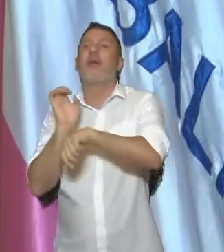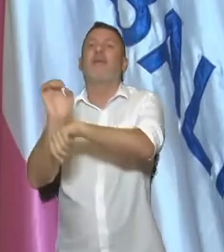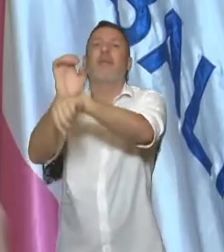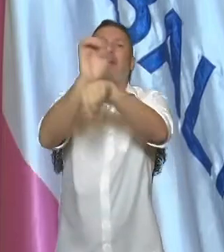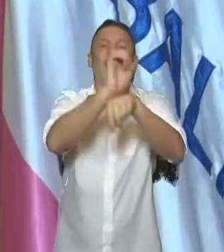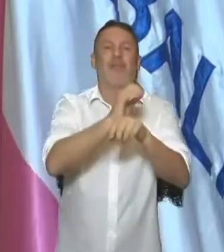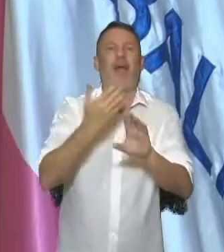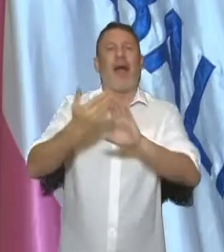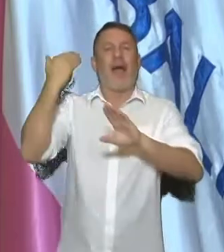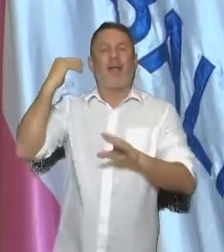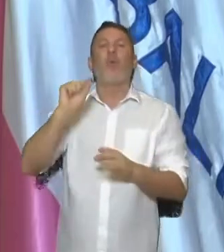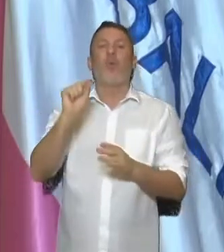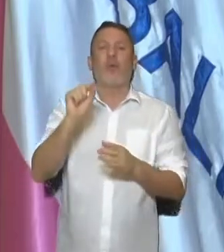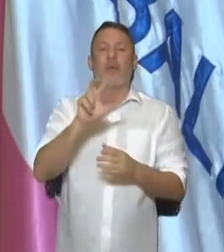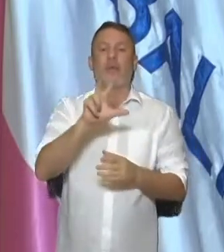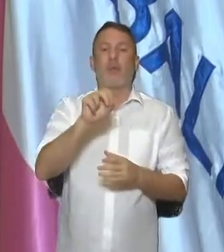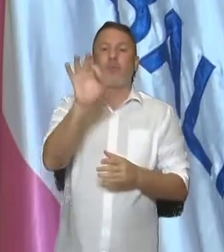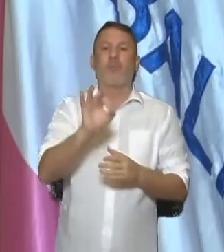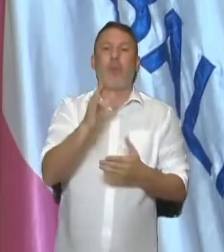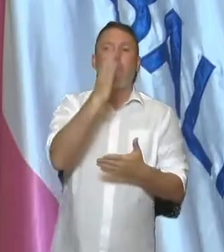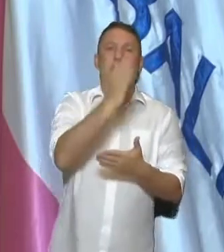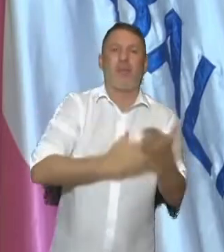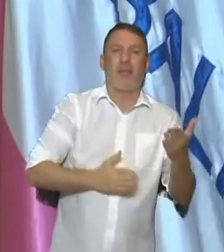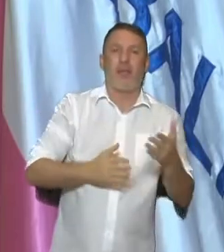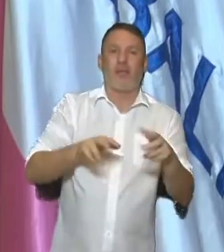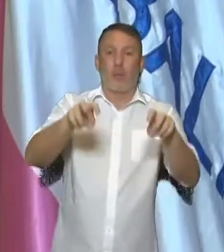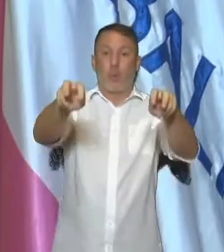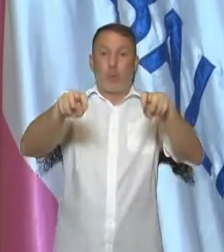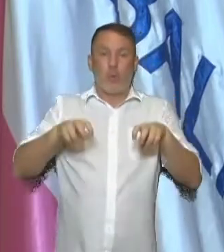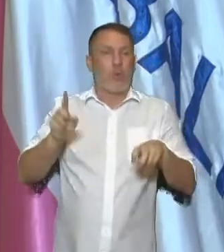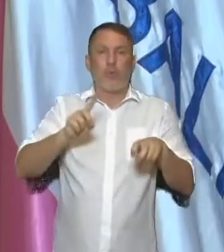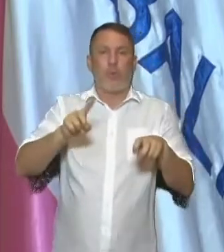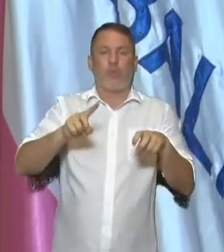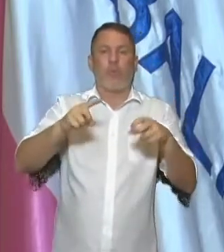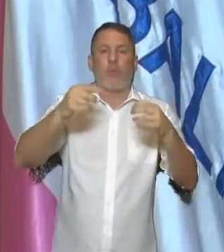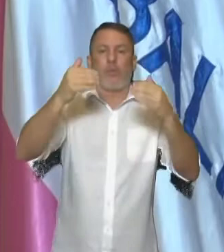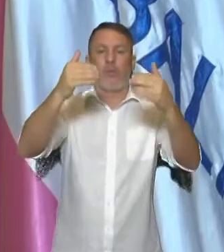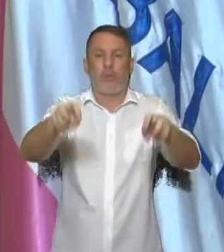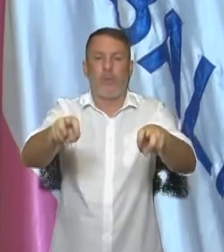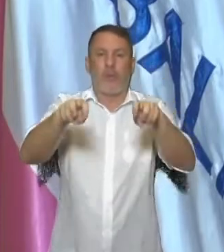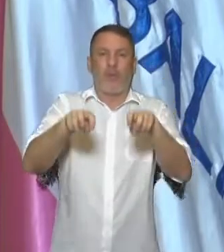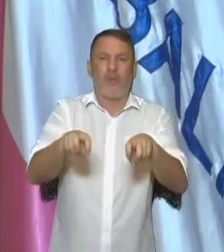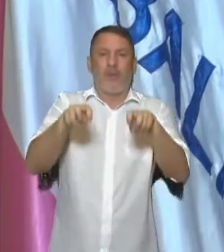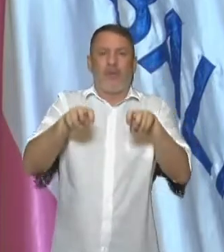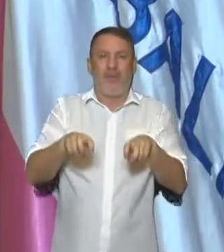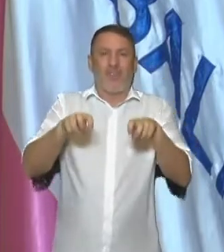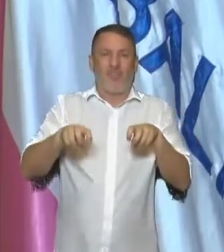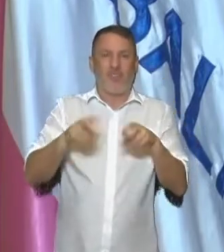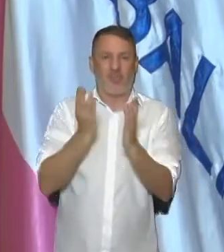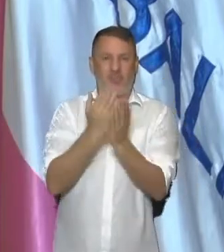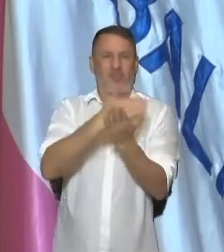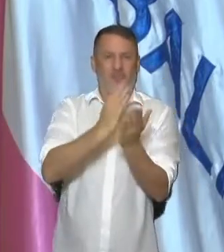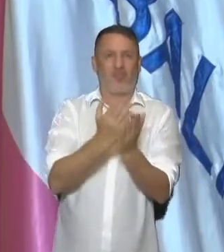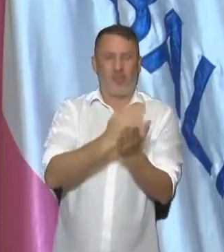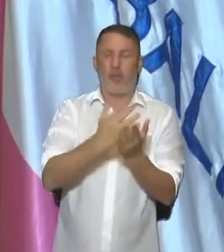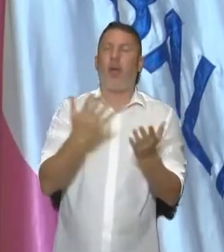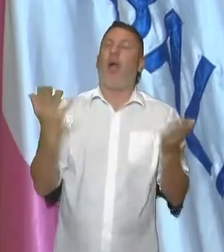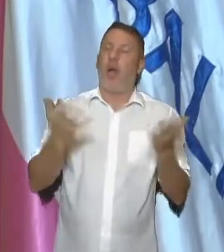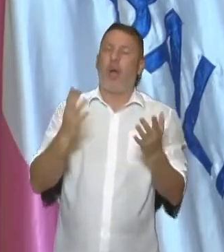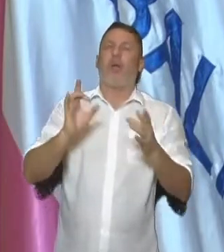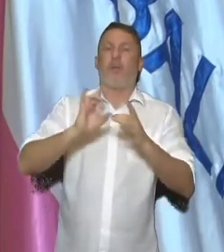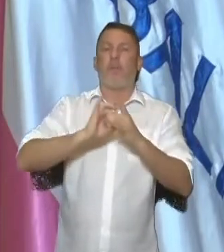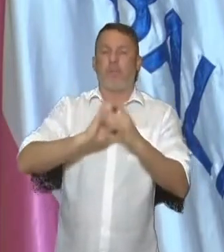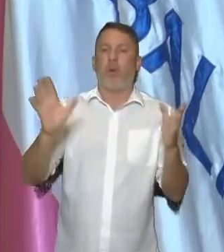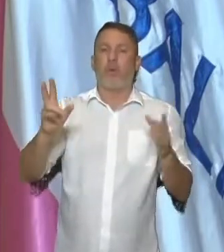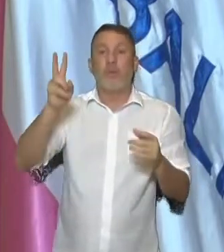da ocupação desses veículos, dos ônibus. Então, a regra estava em um percentual menor e a partir de segunda